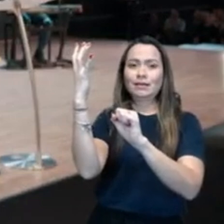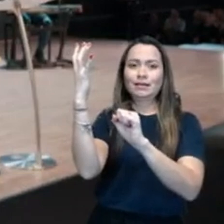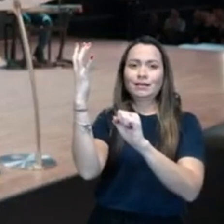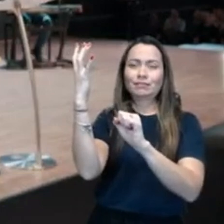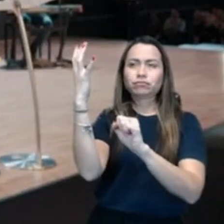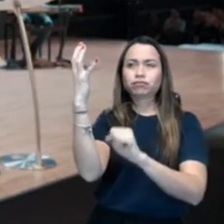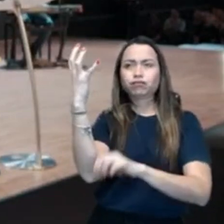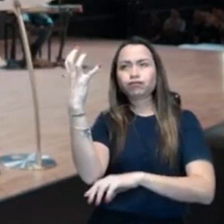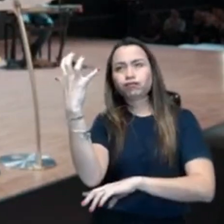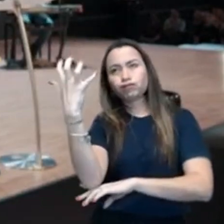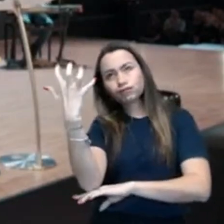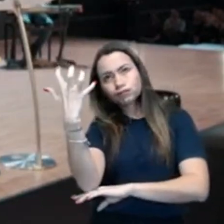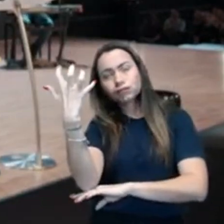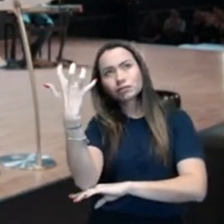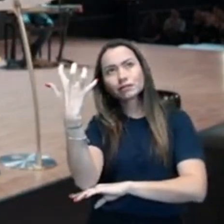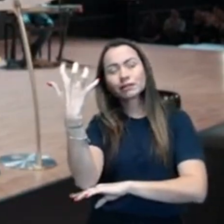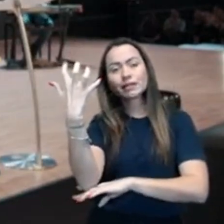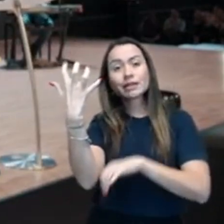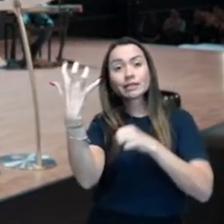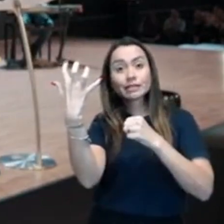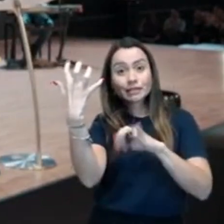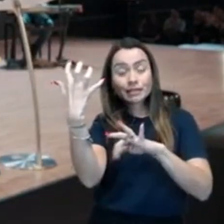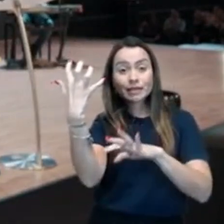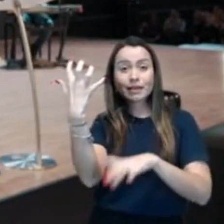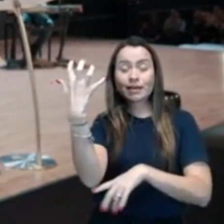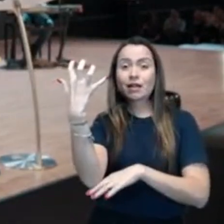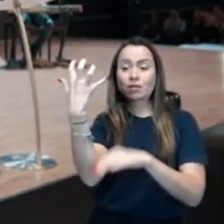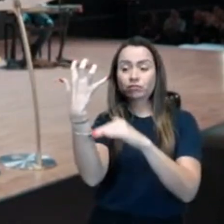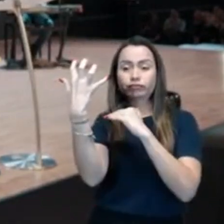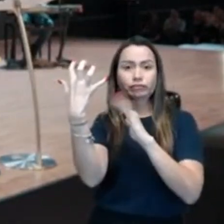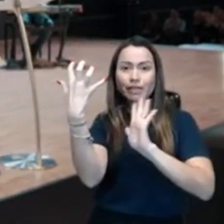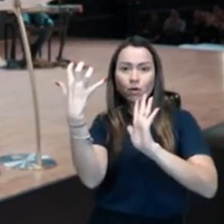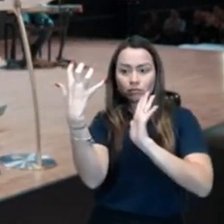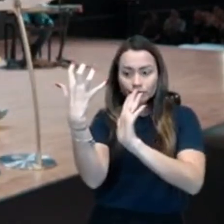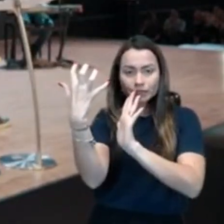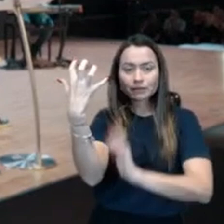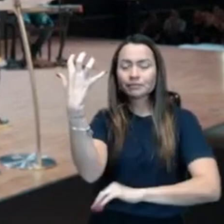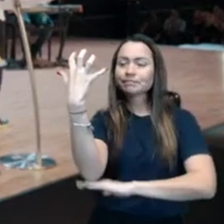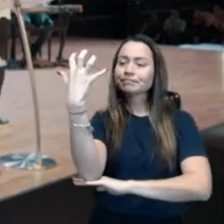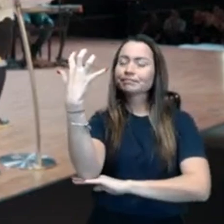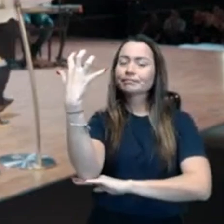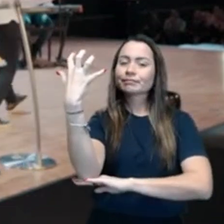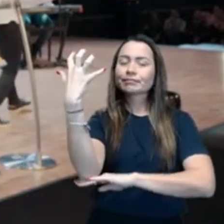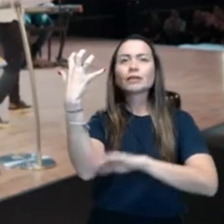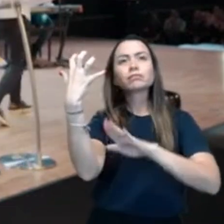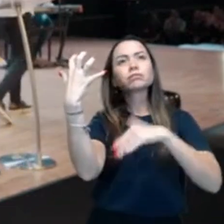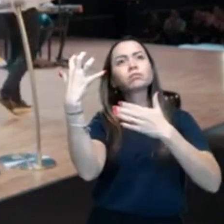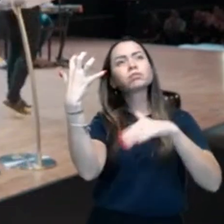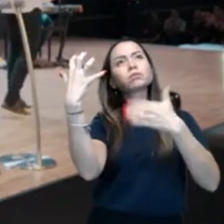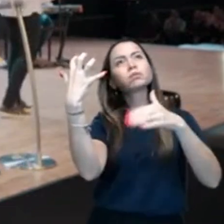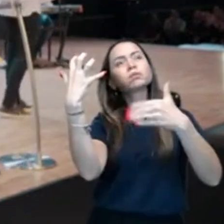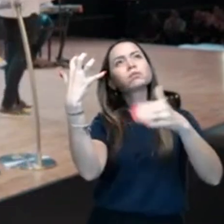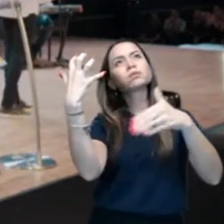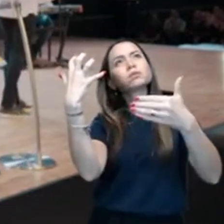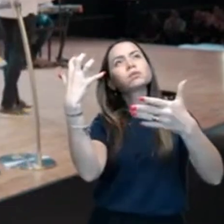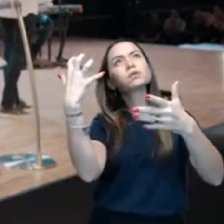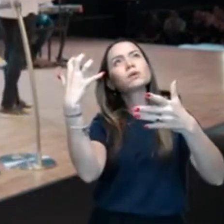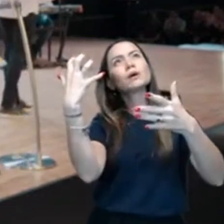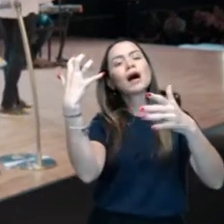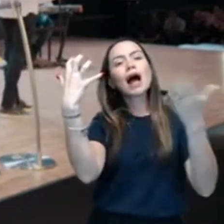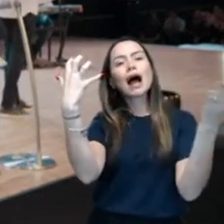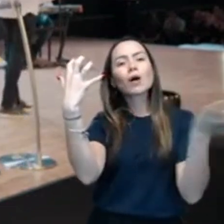Você entende o que é? Quem tem uma empresa quer frutificar na sua empresa. O é frutificar, pastor? É que dê um resultado.